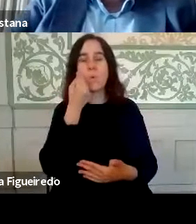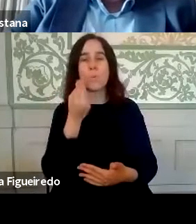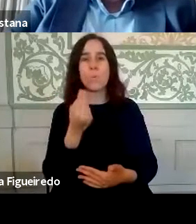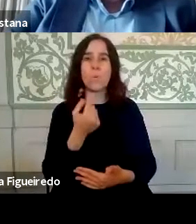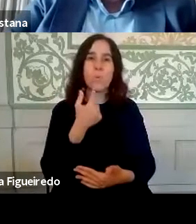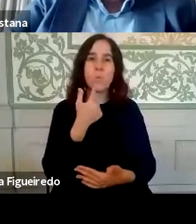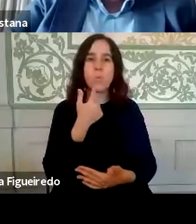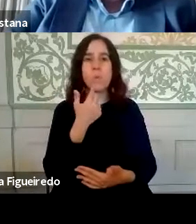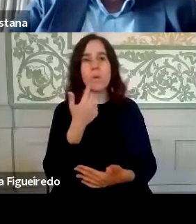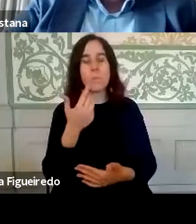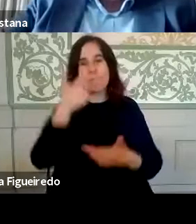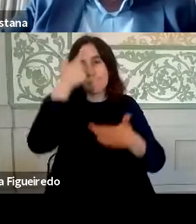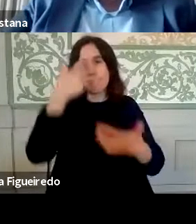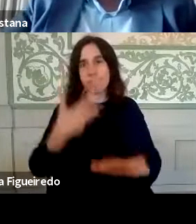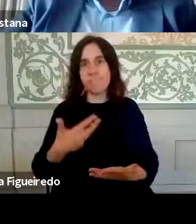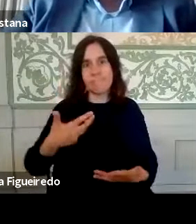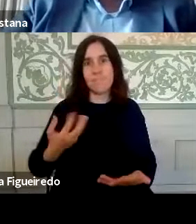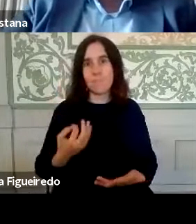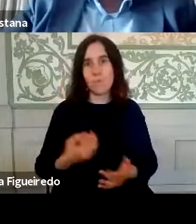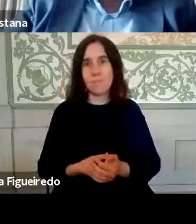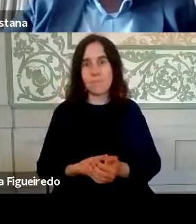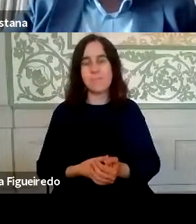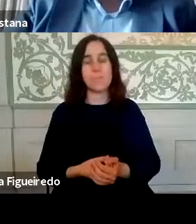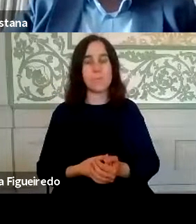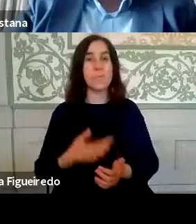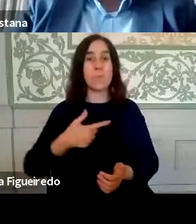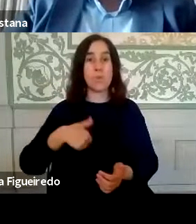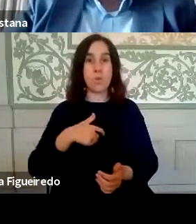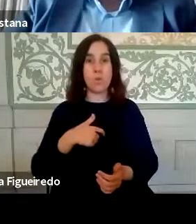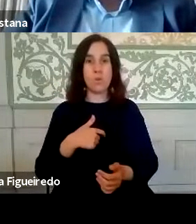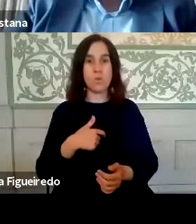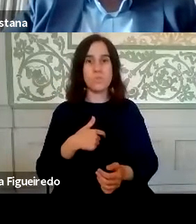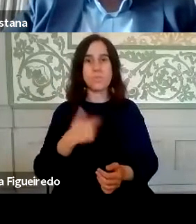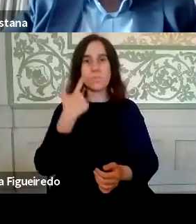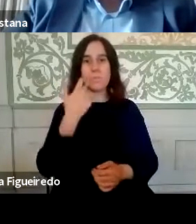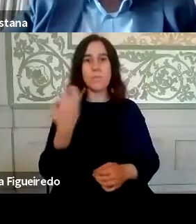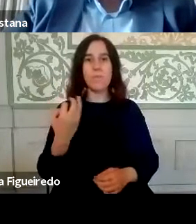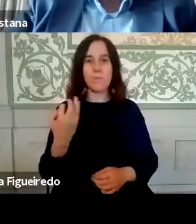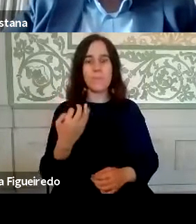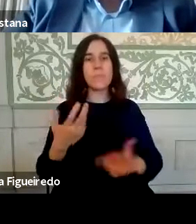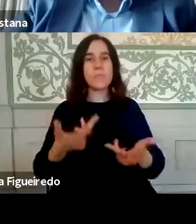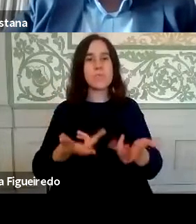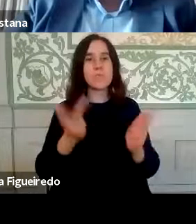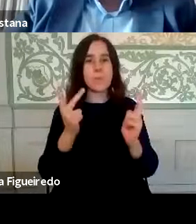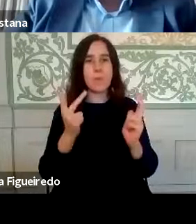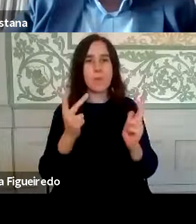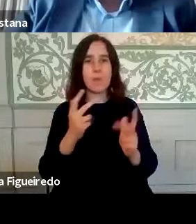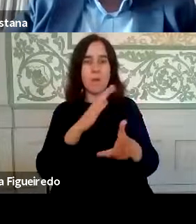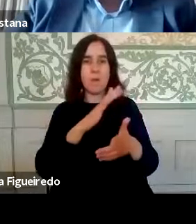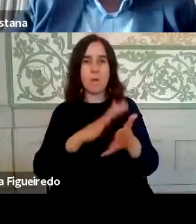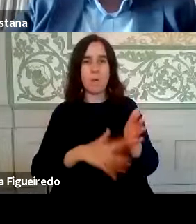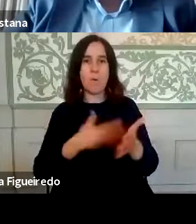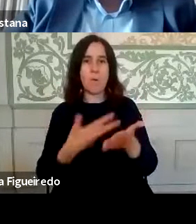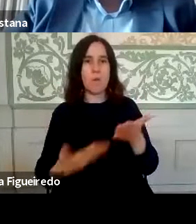sentámos à esfera. E o que nós verificámos foi que a disponibilidade horária já foi